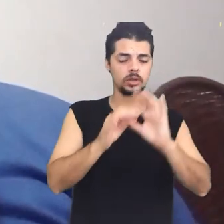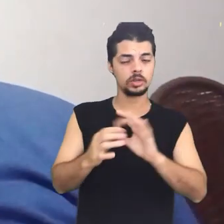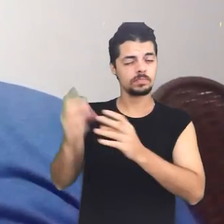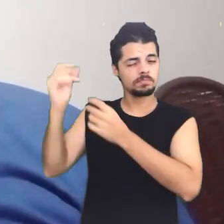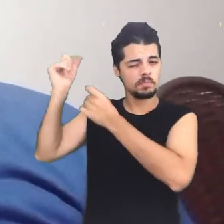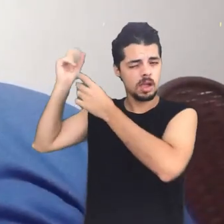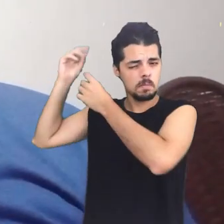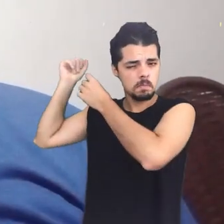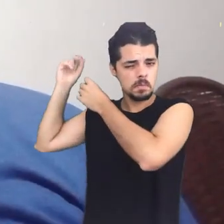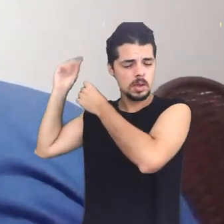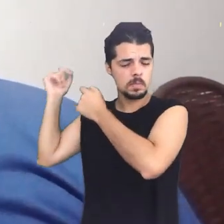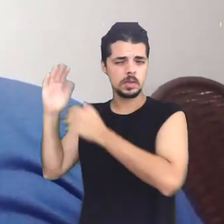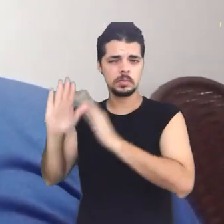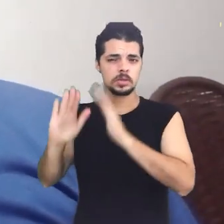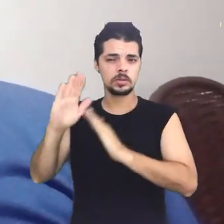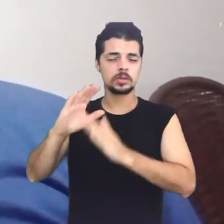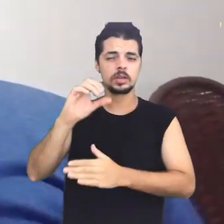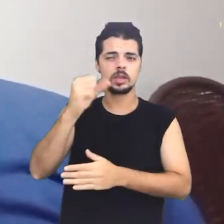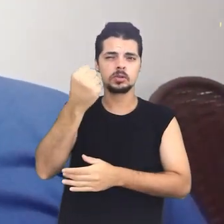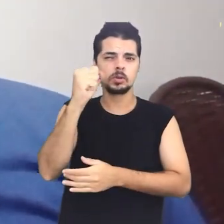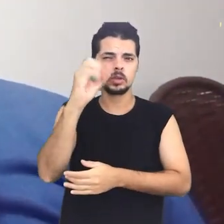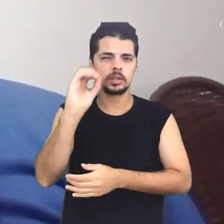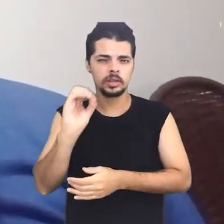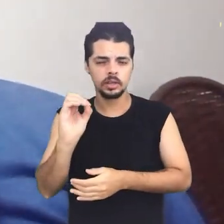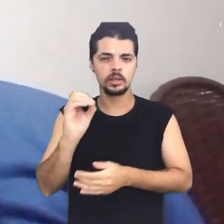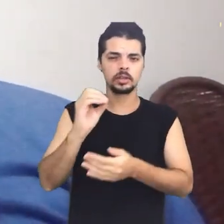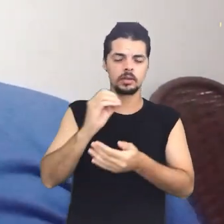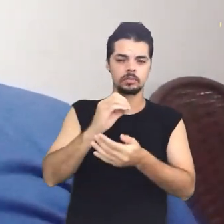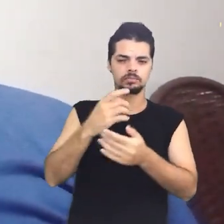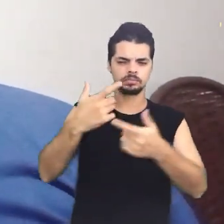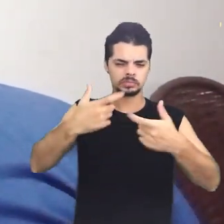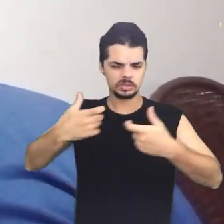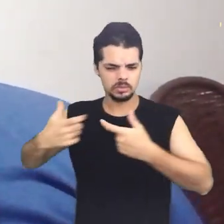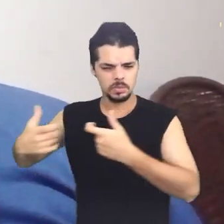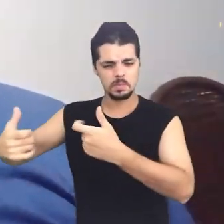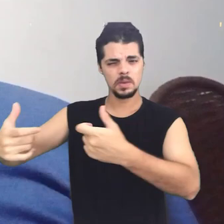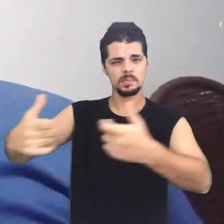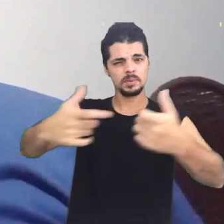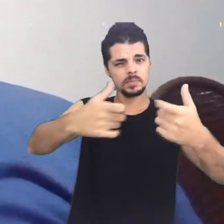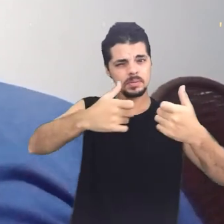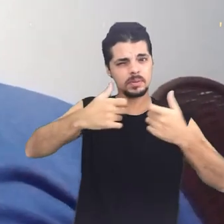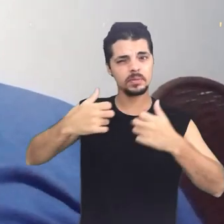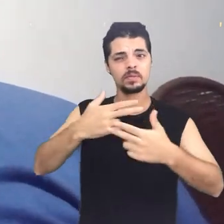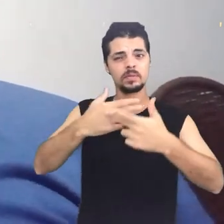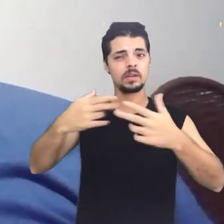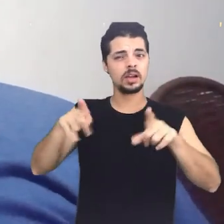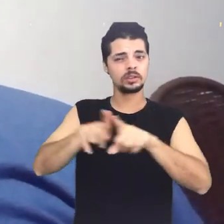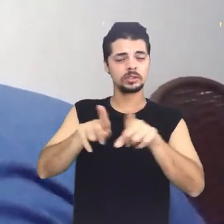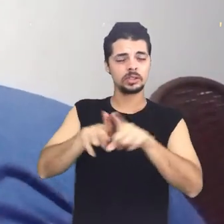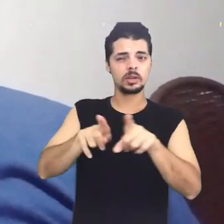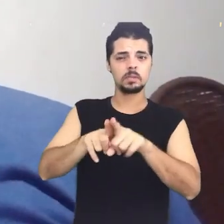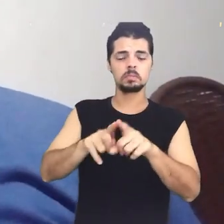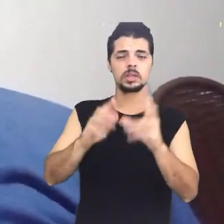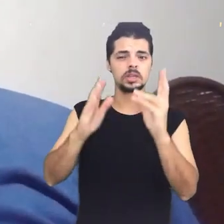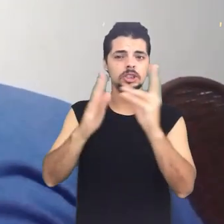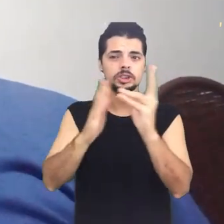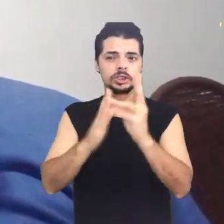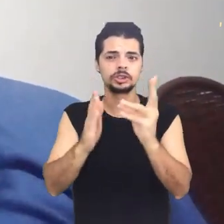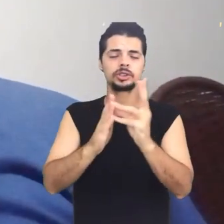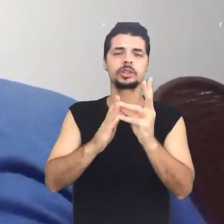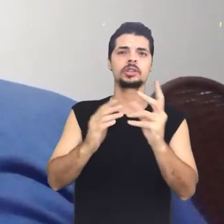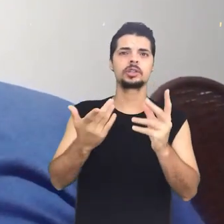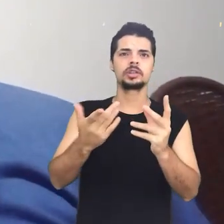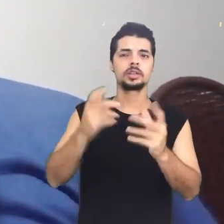meados de 1821, quando cerca de 800 homens, negros, indígenas e mulatos,